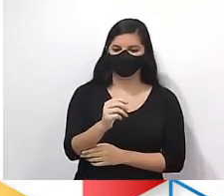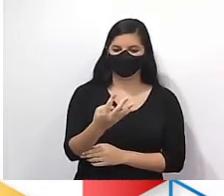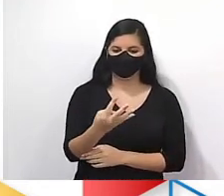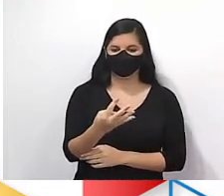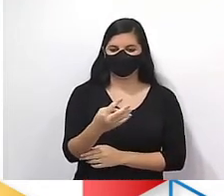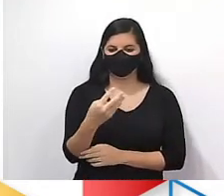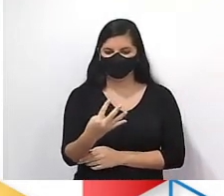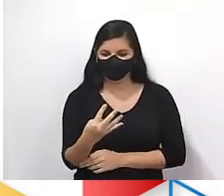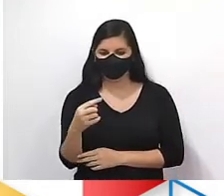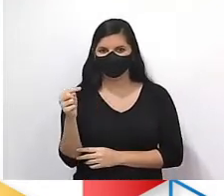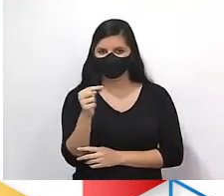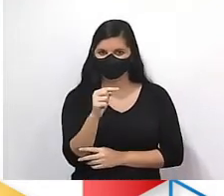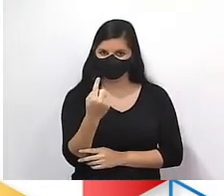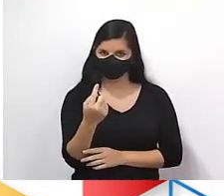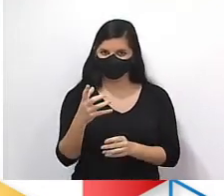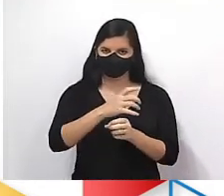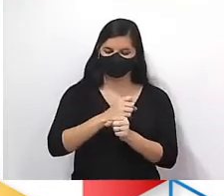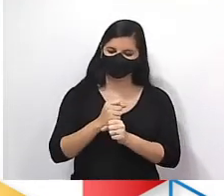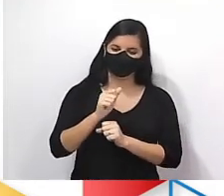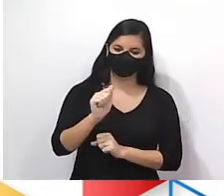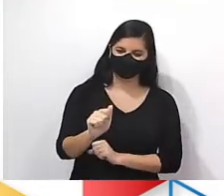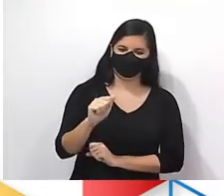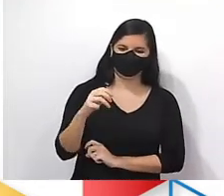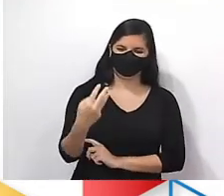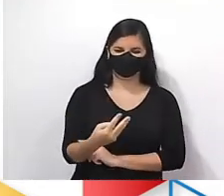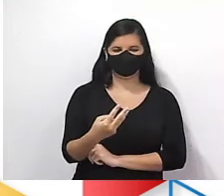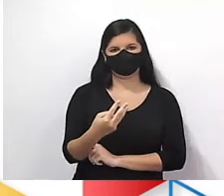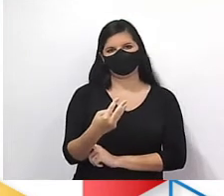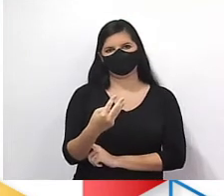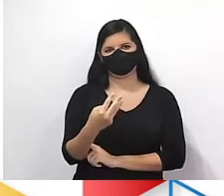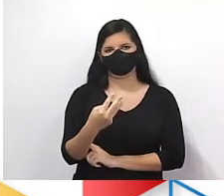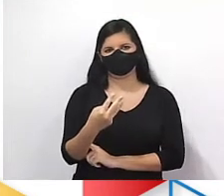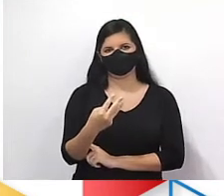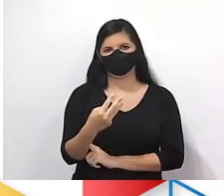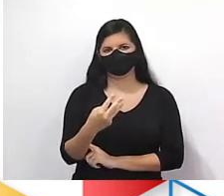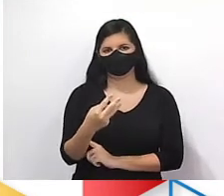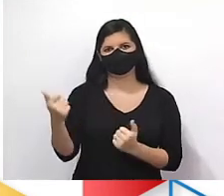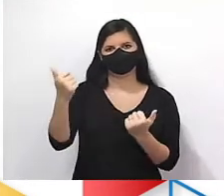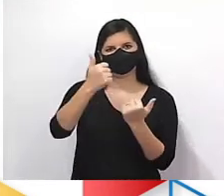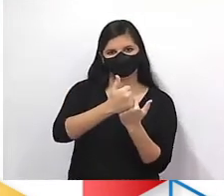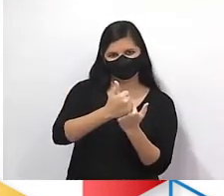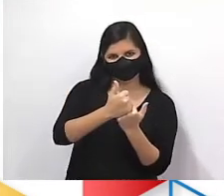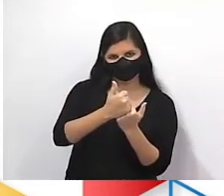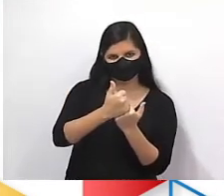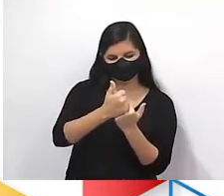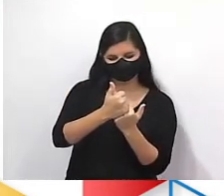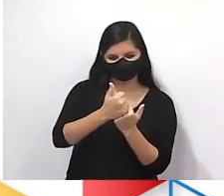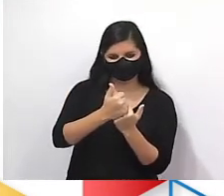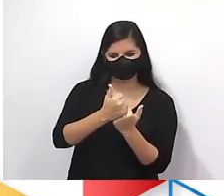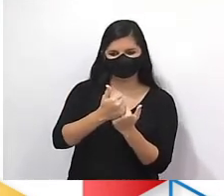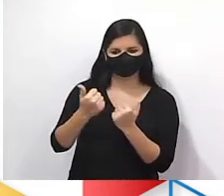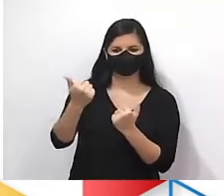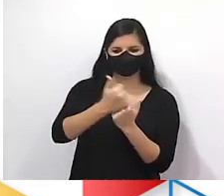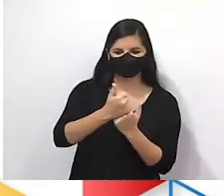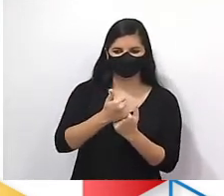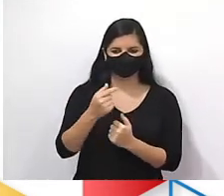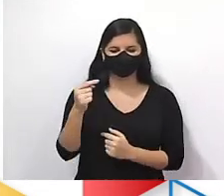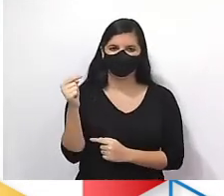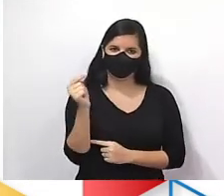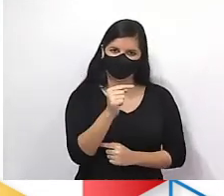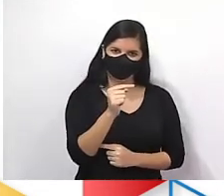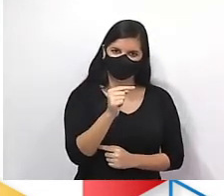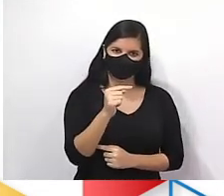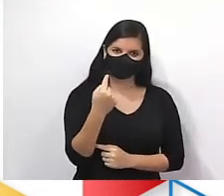A4 vai ser A4 menos 1. Eu vou utilizar, como sempre, o A3 como representação. Então vem comigo. Vai